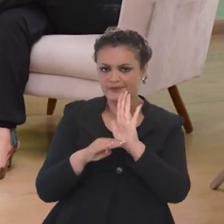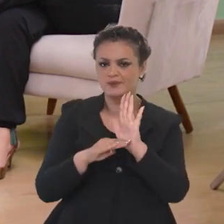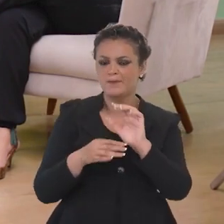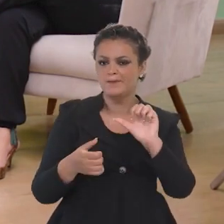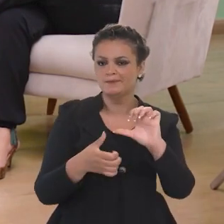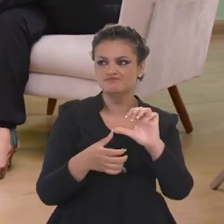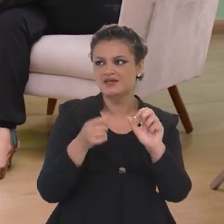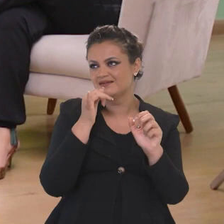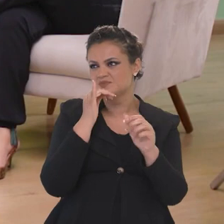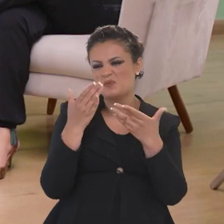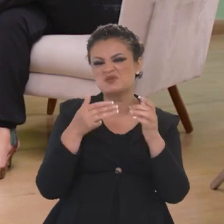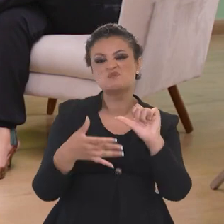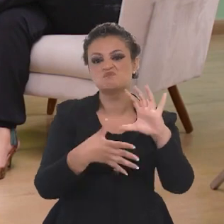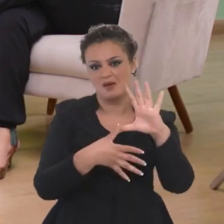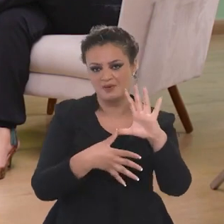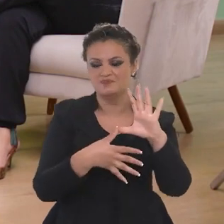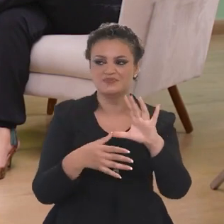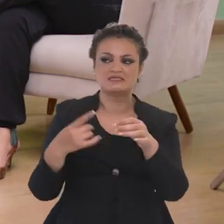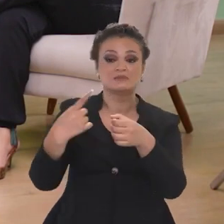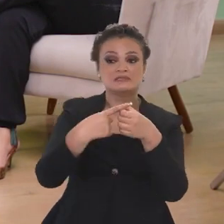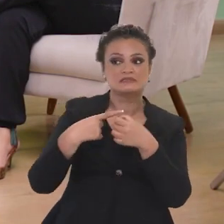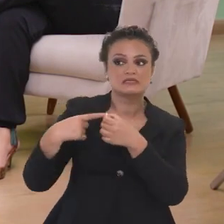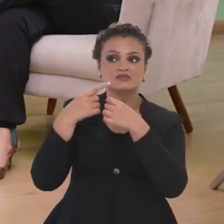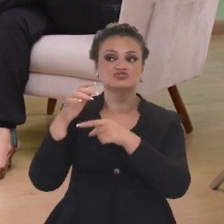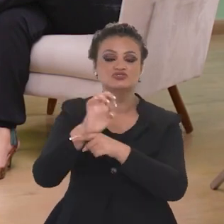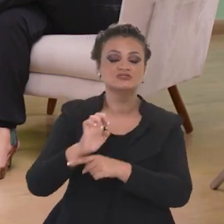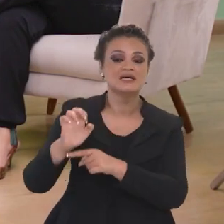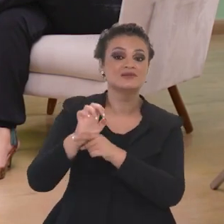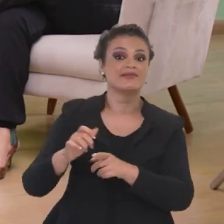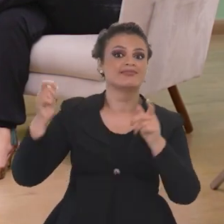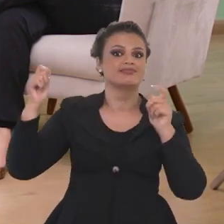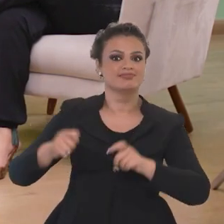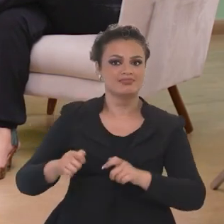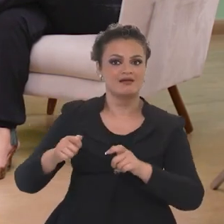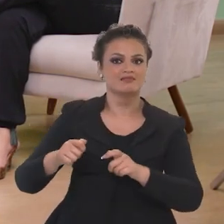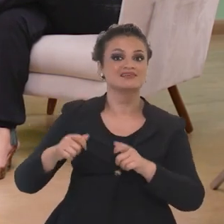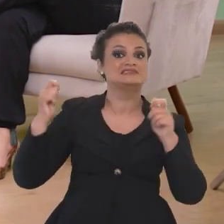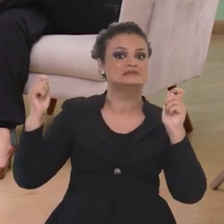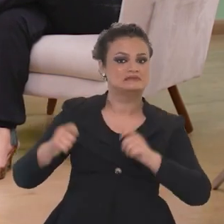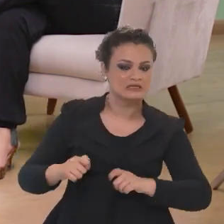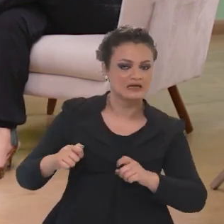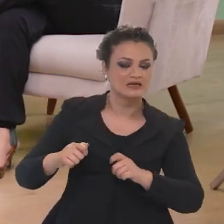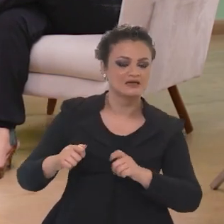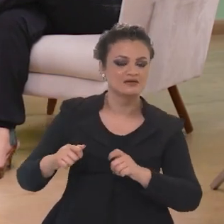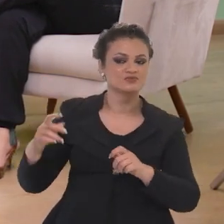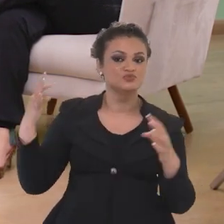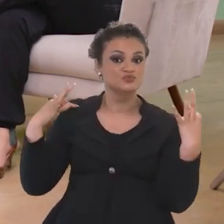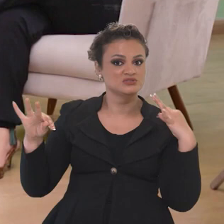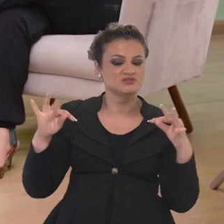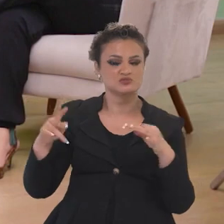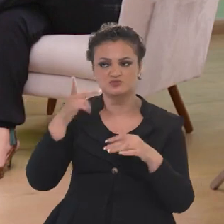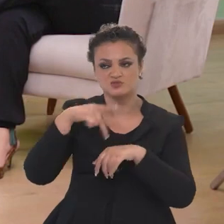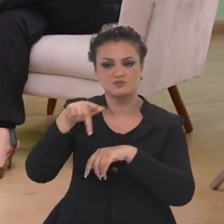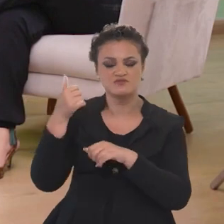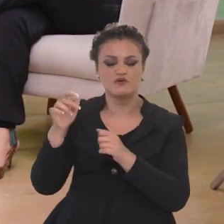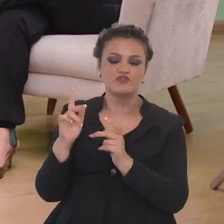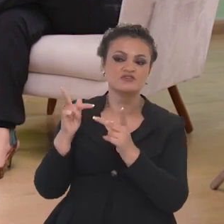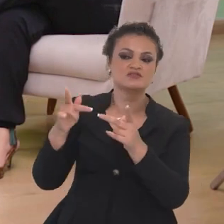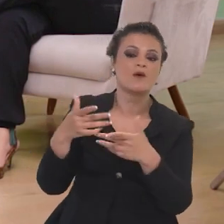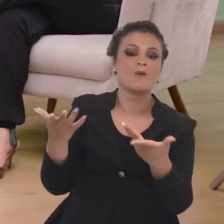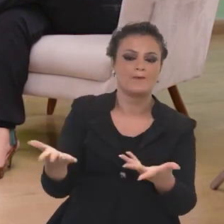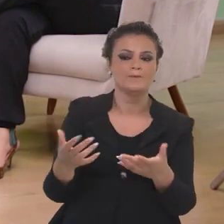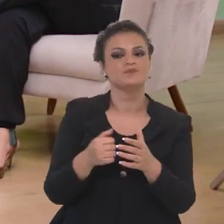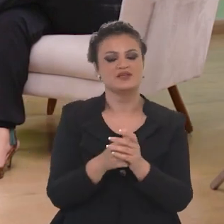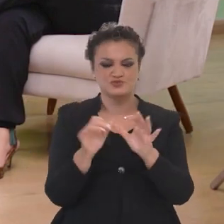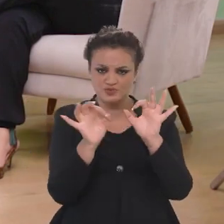no Brasil. Ou seja, quais são as cidades por estado que podem receber, que têm potencial para receber turistas estrangeiros. Então, nós